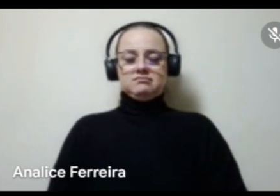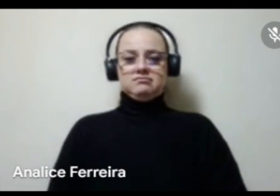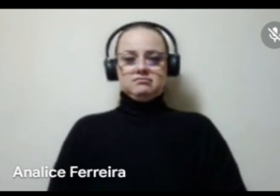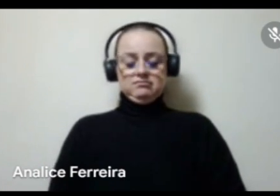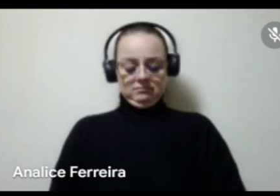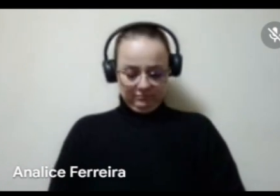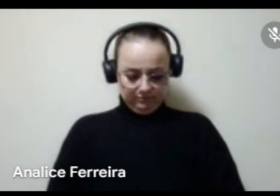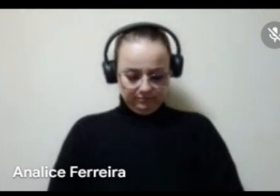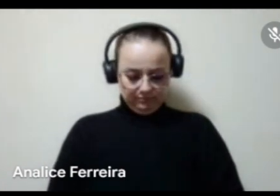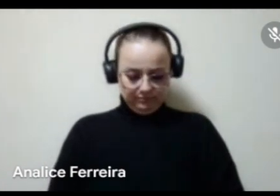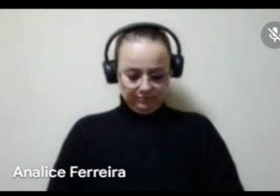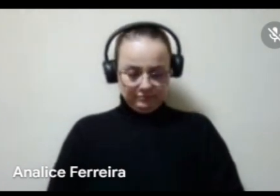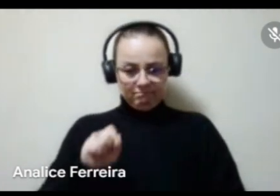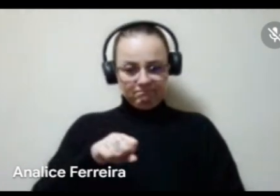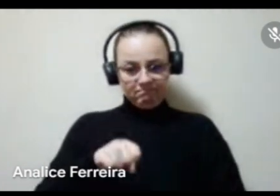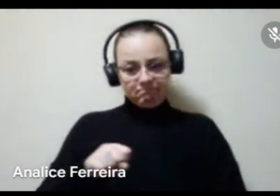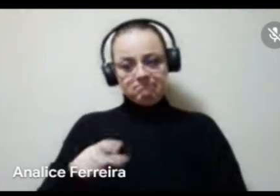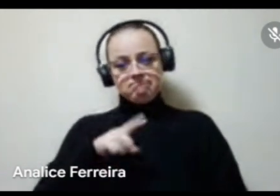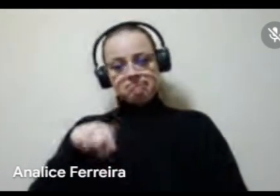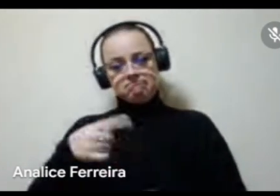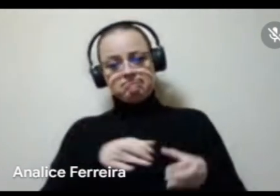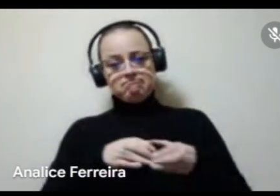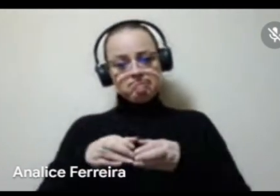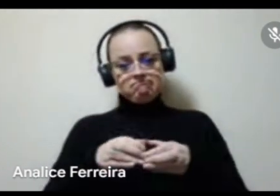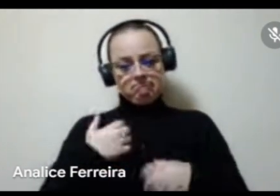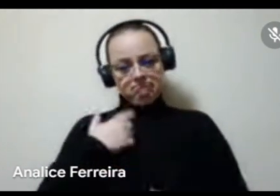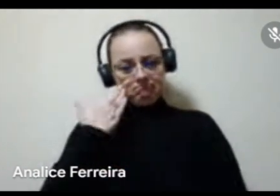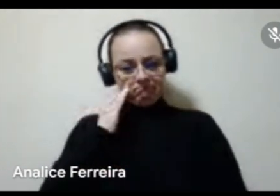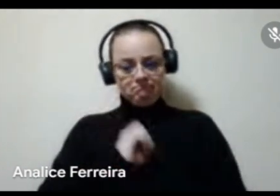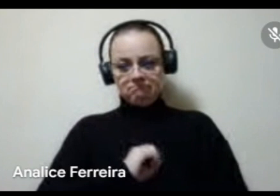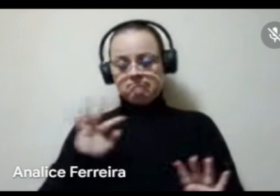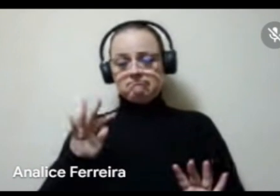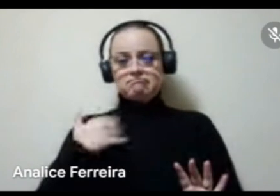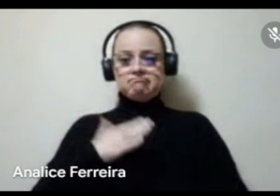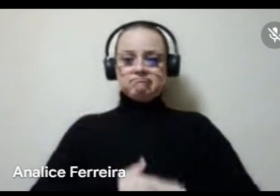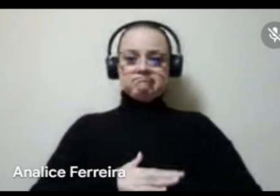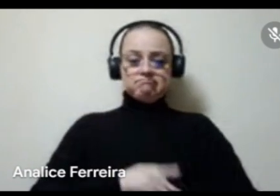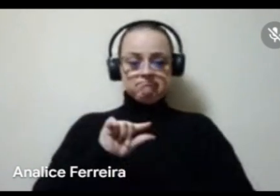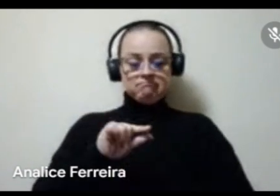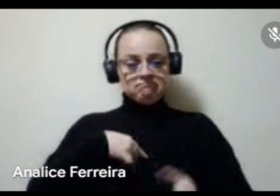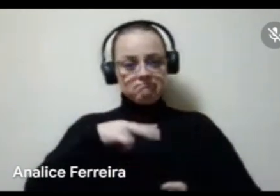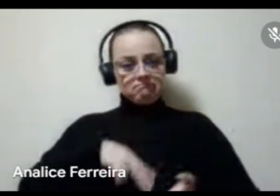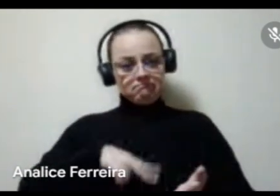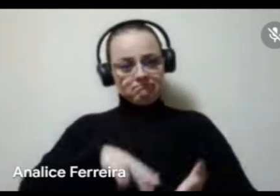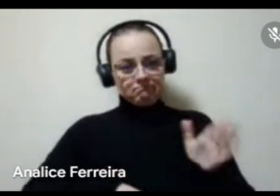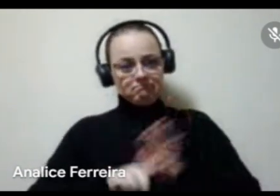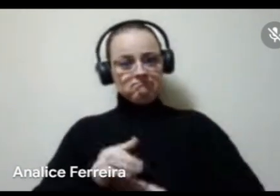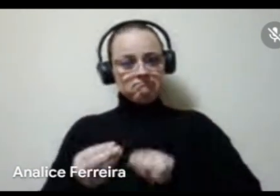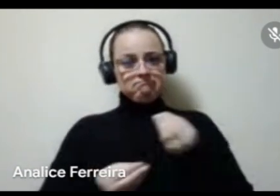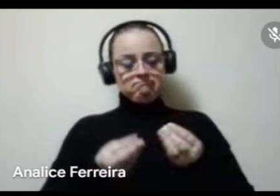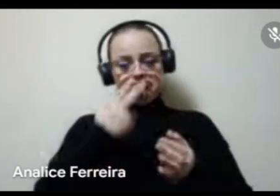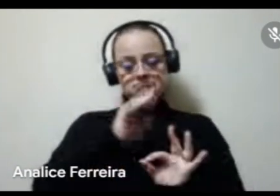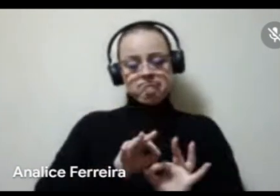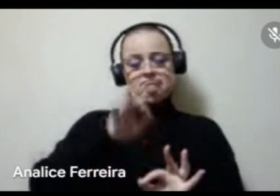ações afirmativas para outros grupos, se eu entendi bem, faz um tempo que eu li a pergunta, me desculpem, como ela está extensão, vou